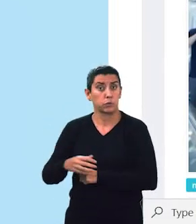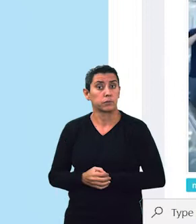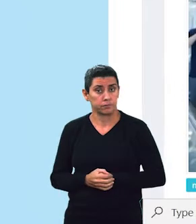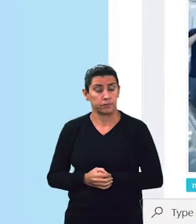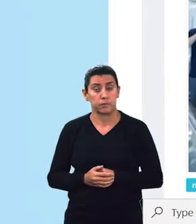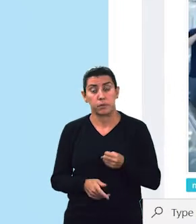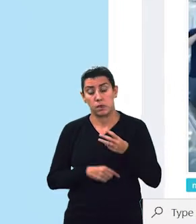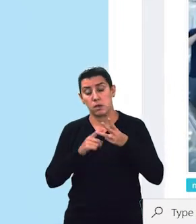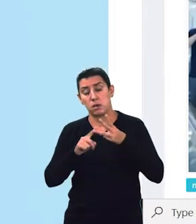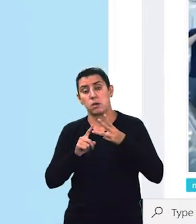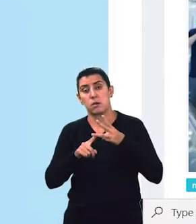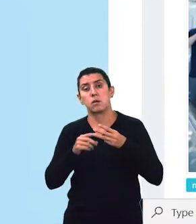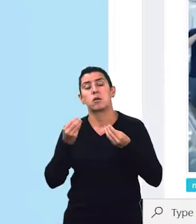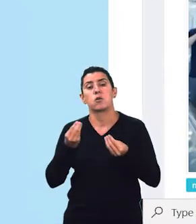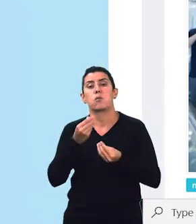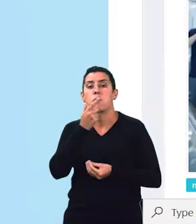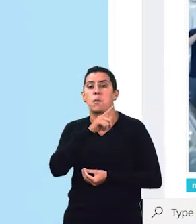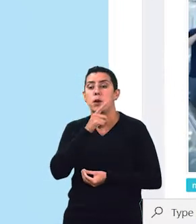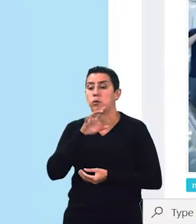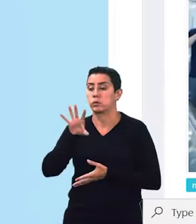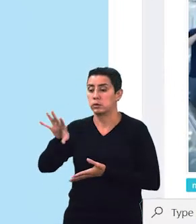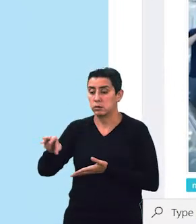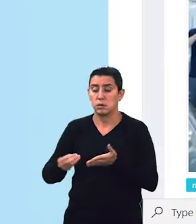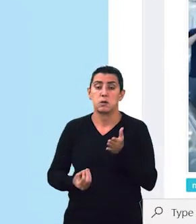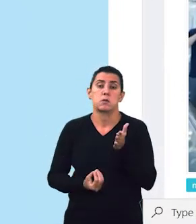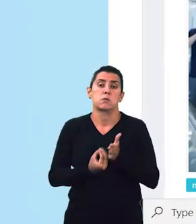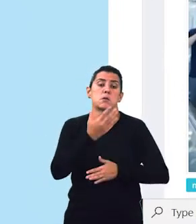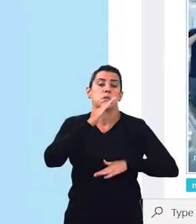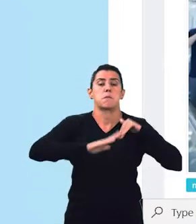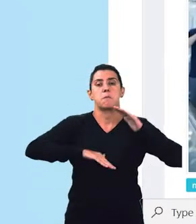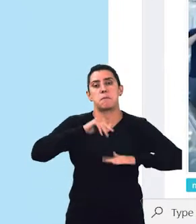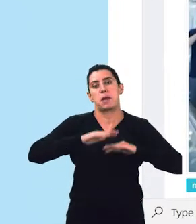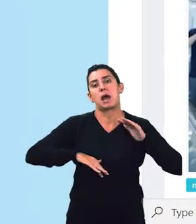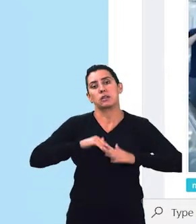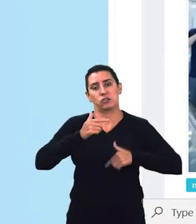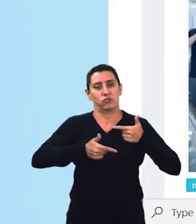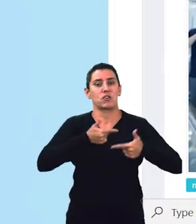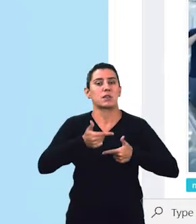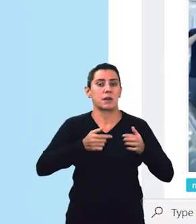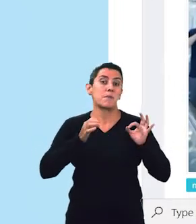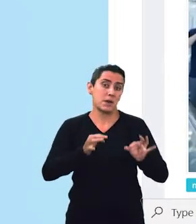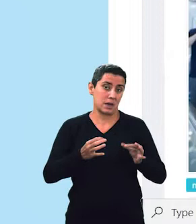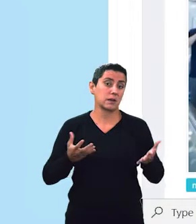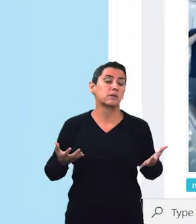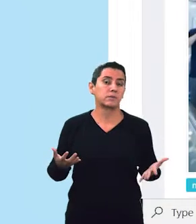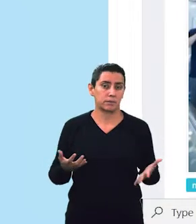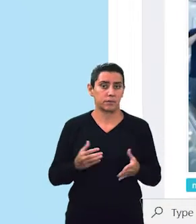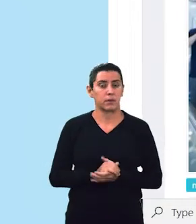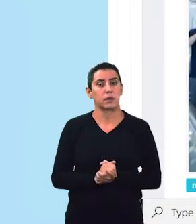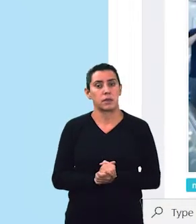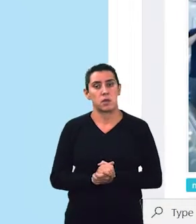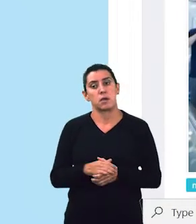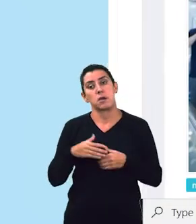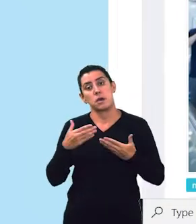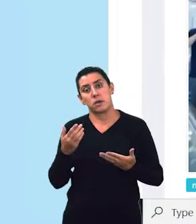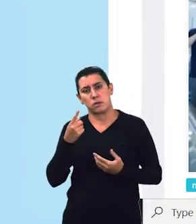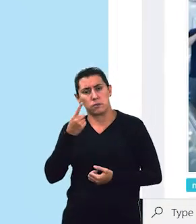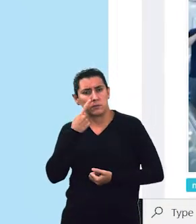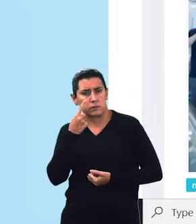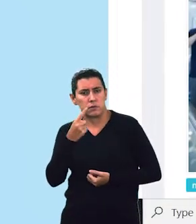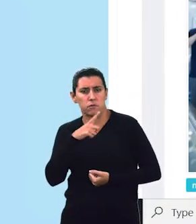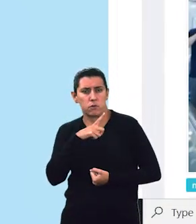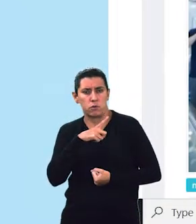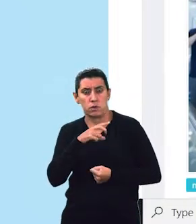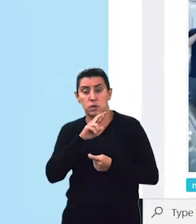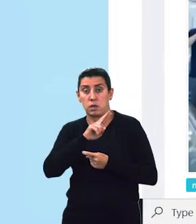passo, o deploy do modelo de uma forma produtiva. Ok? Estamos no primeiro, como vocês podem observar. Existem duas